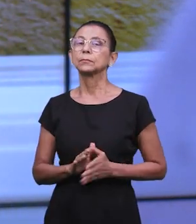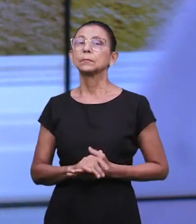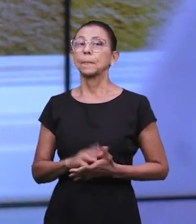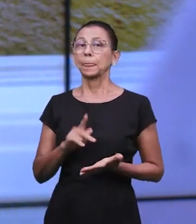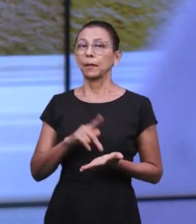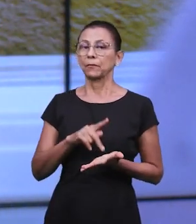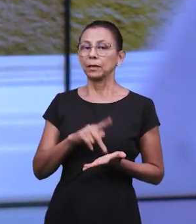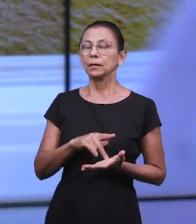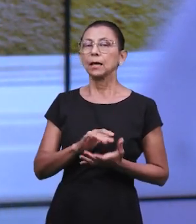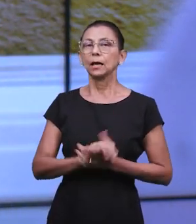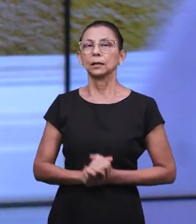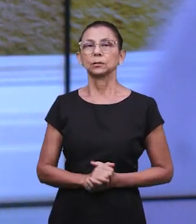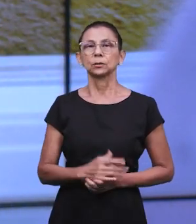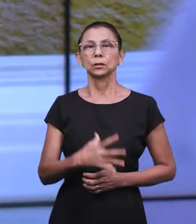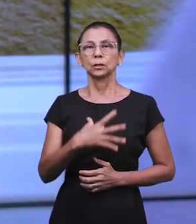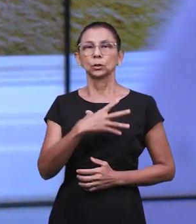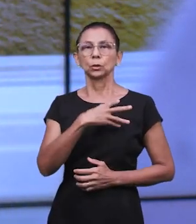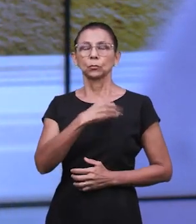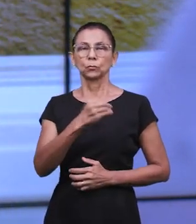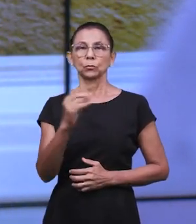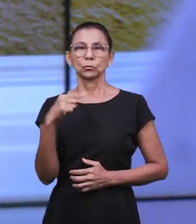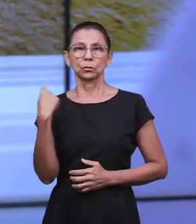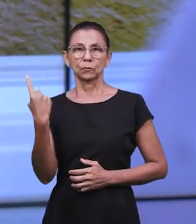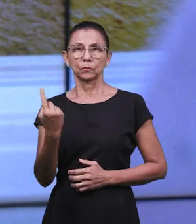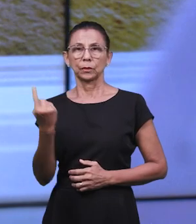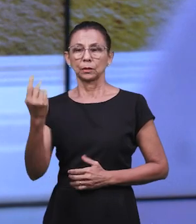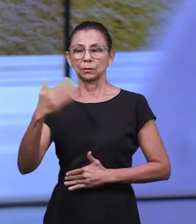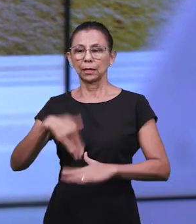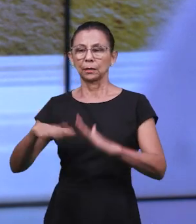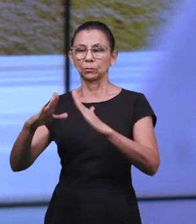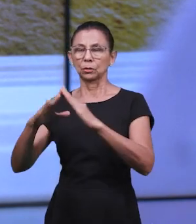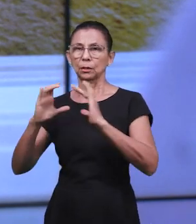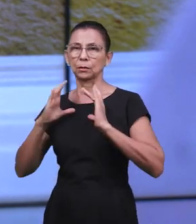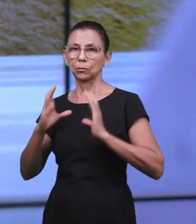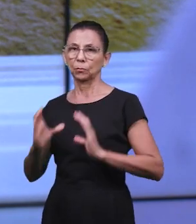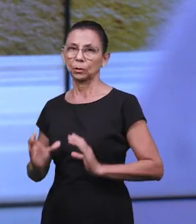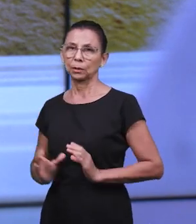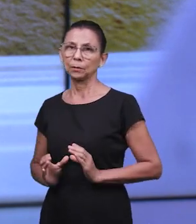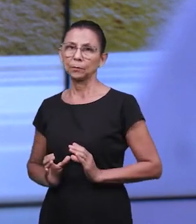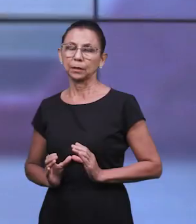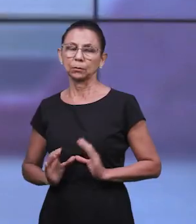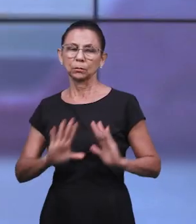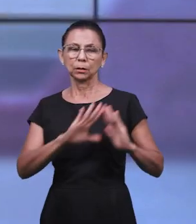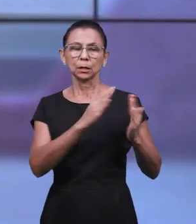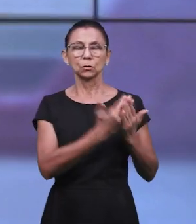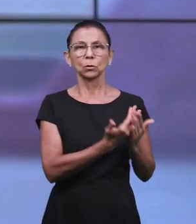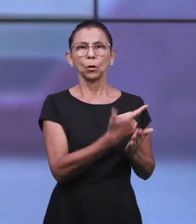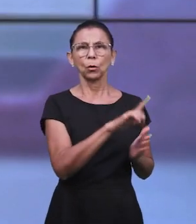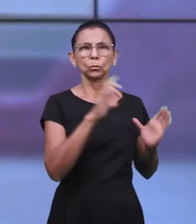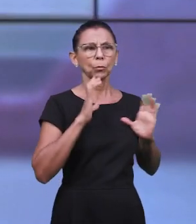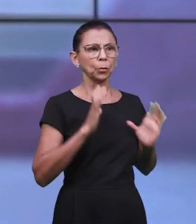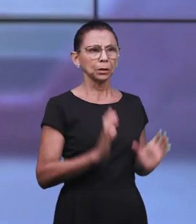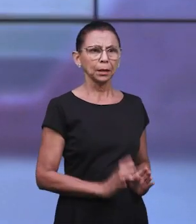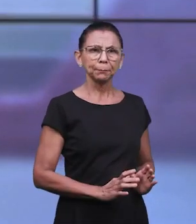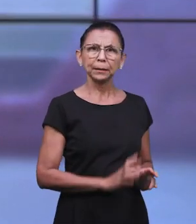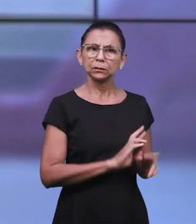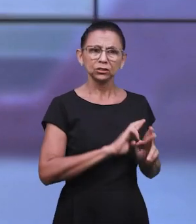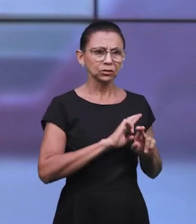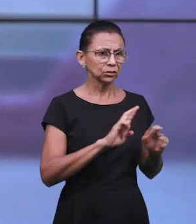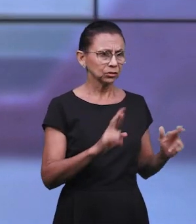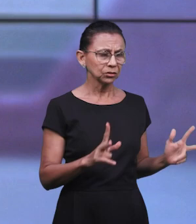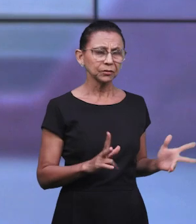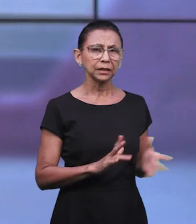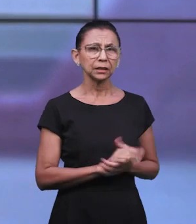Os nossos filhos são de um modo em casa e de outro modo nas escolas. Já dei aula para as muitas crianças,